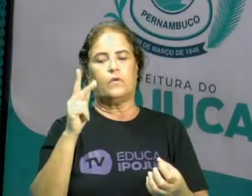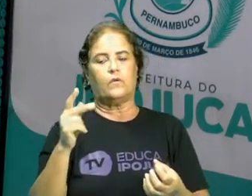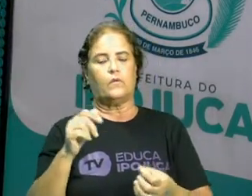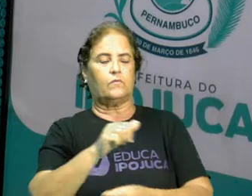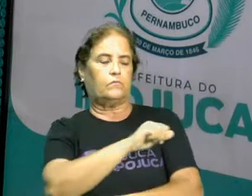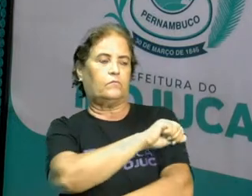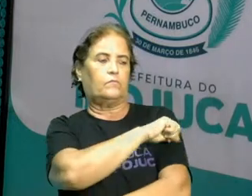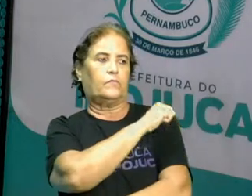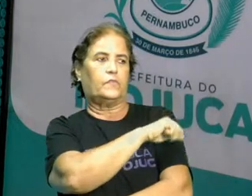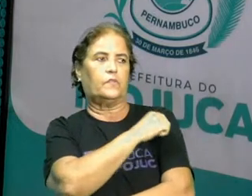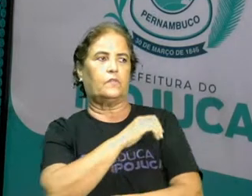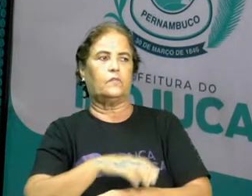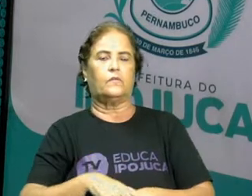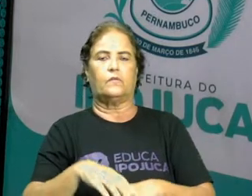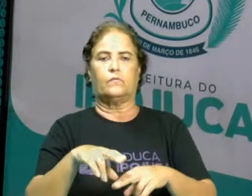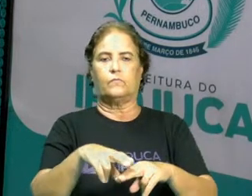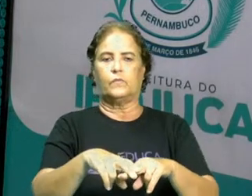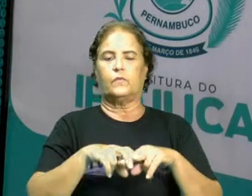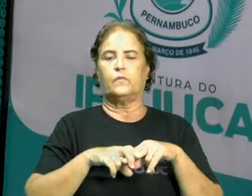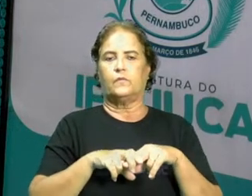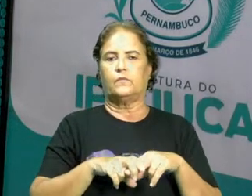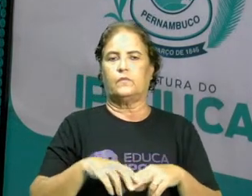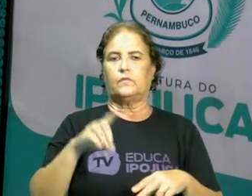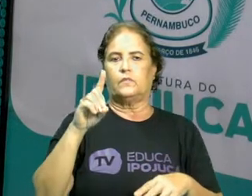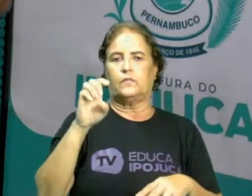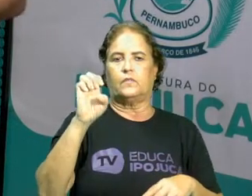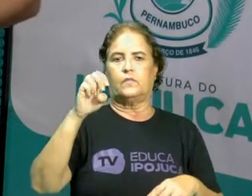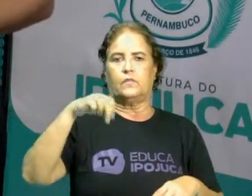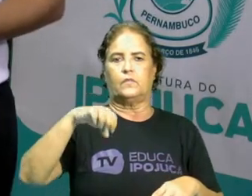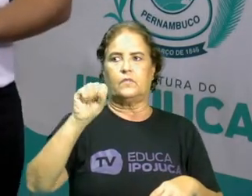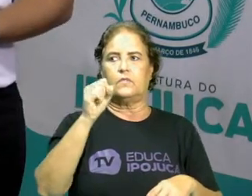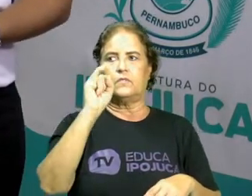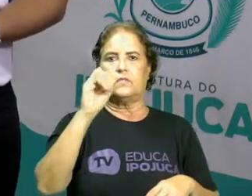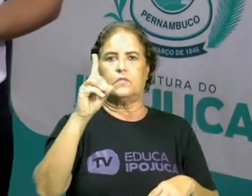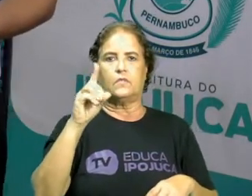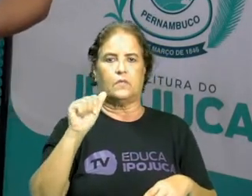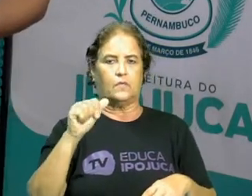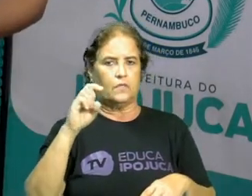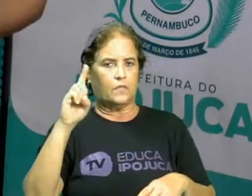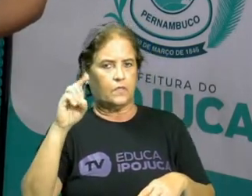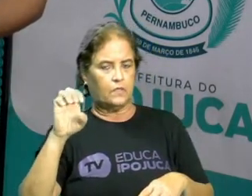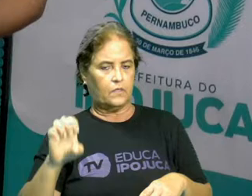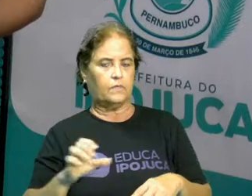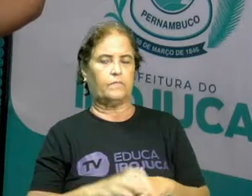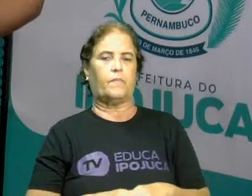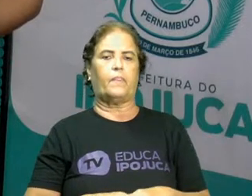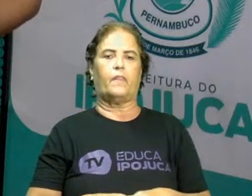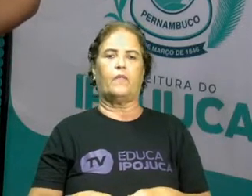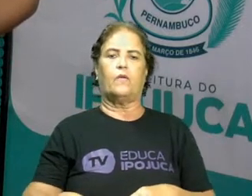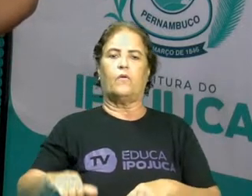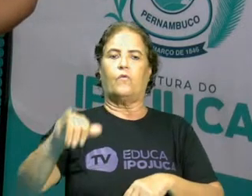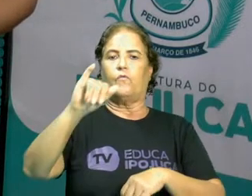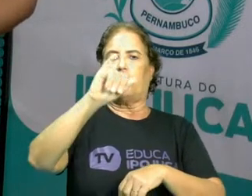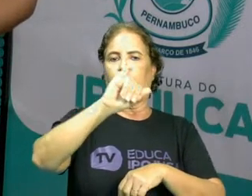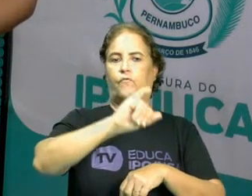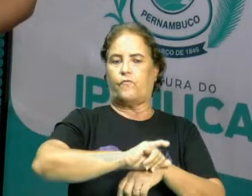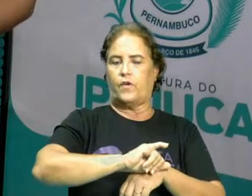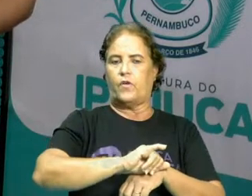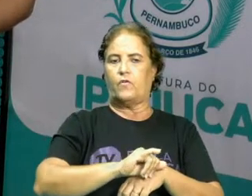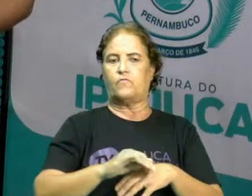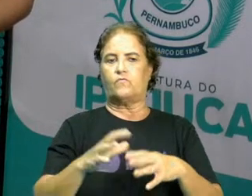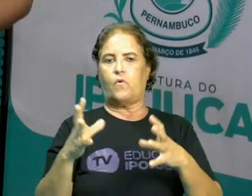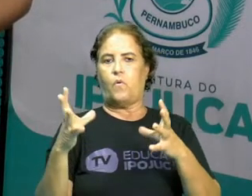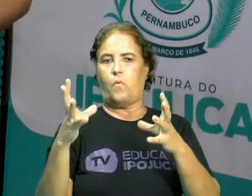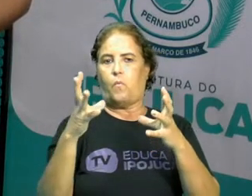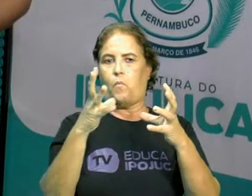causa da densidade. Ou seja, o ferro ele é mais denso, ou seja,